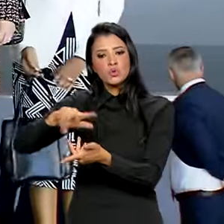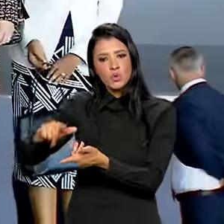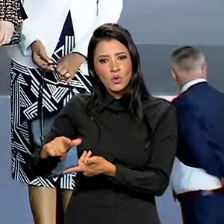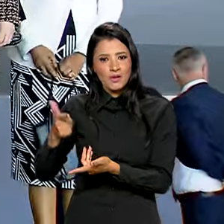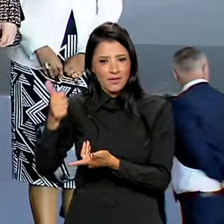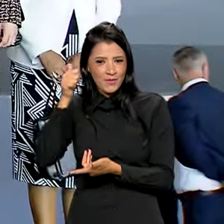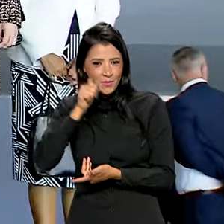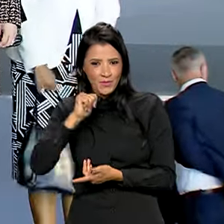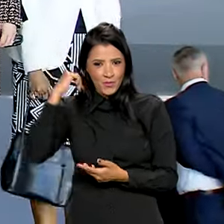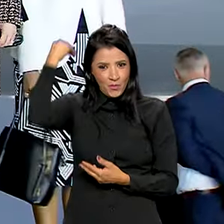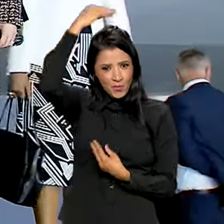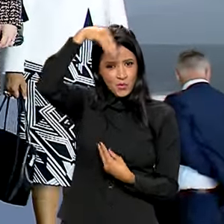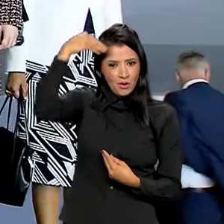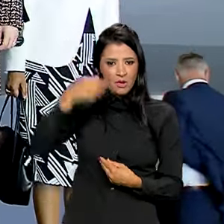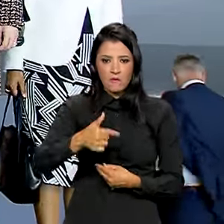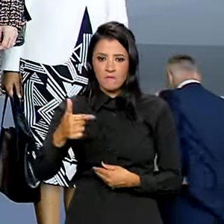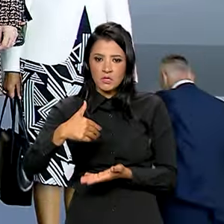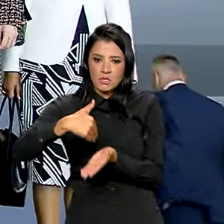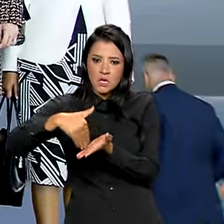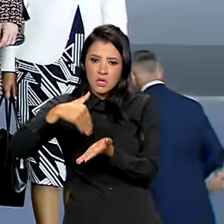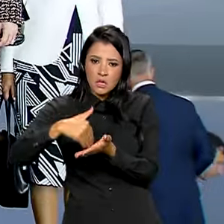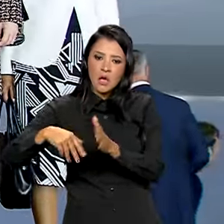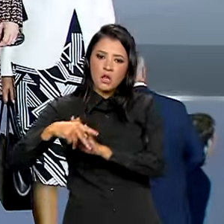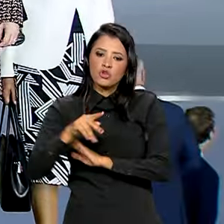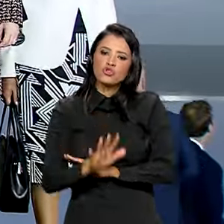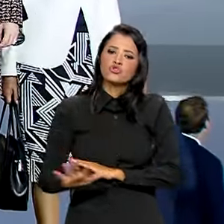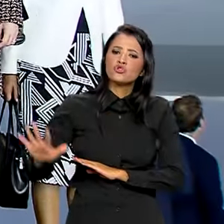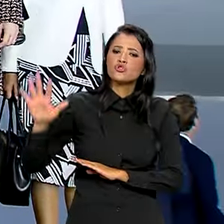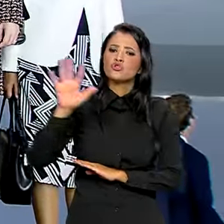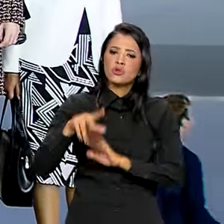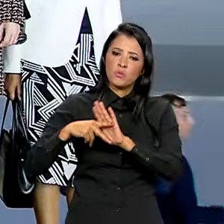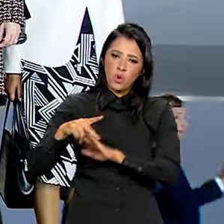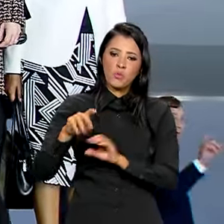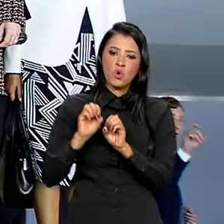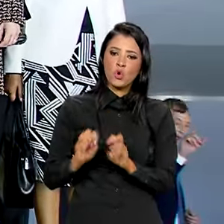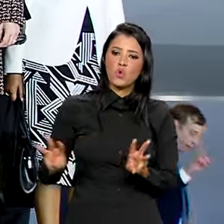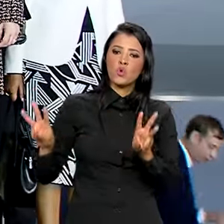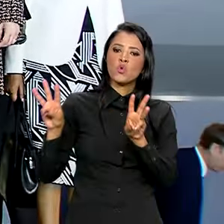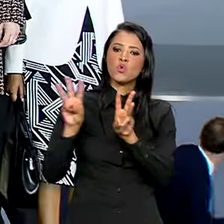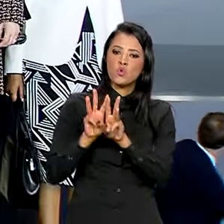Mohamed, vice-secretária-geral da ONU.